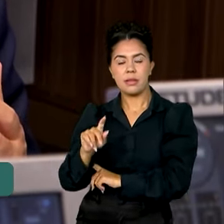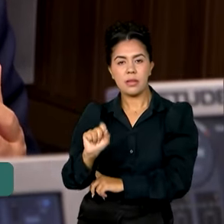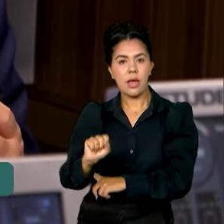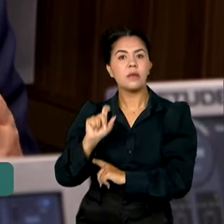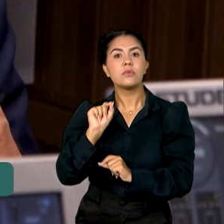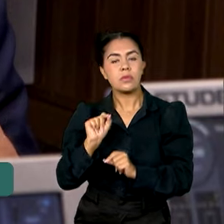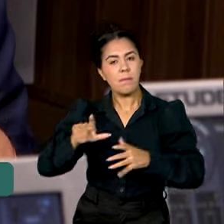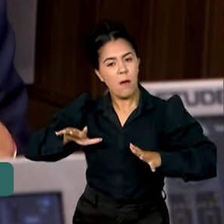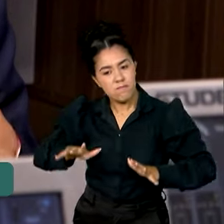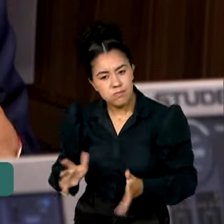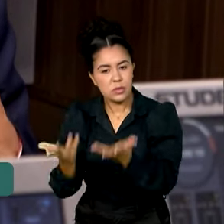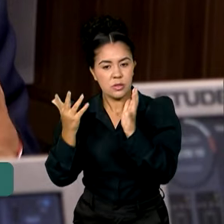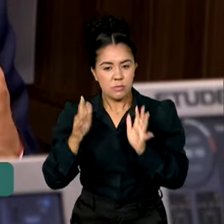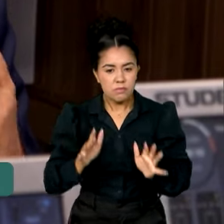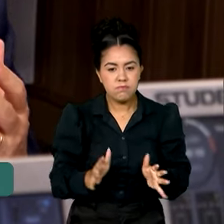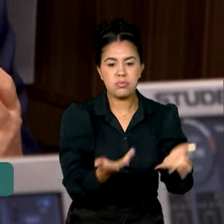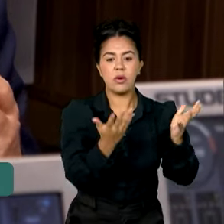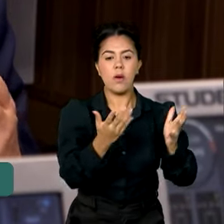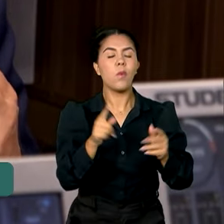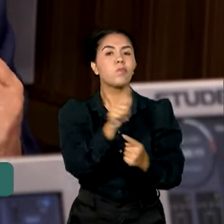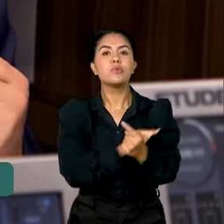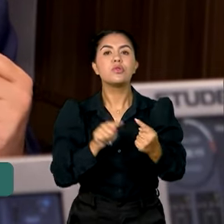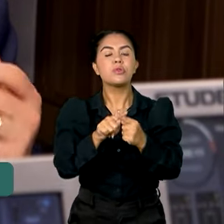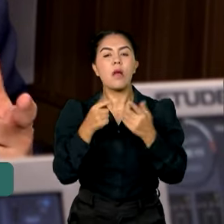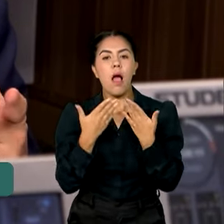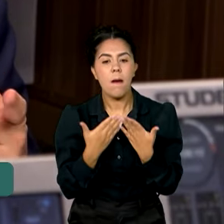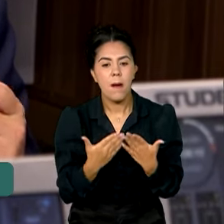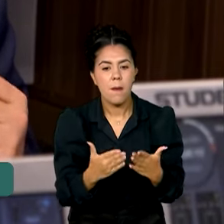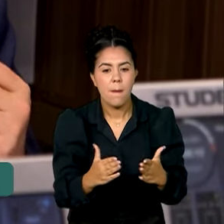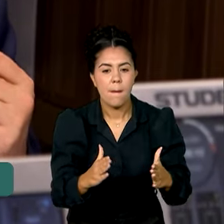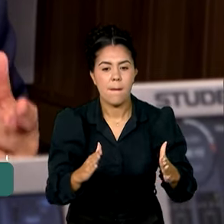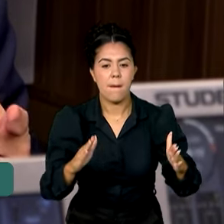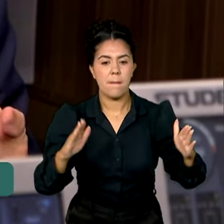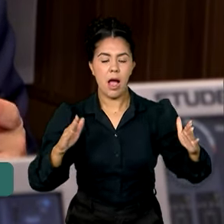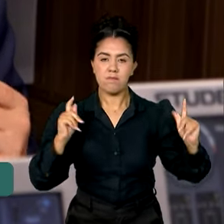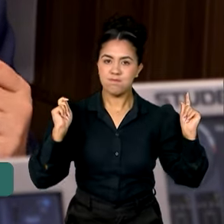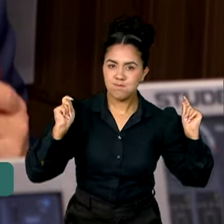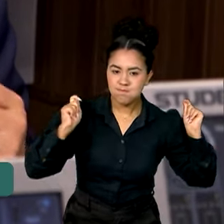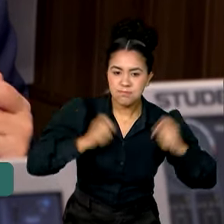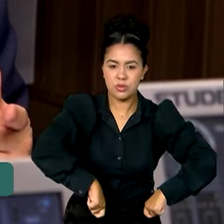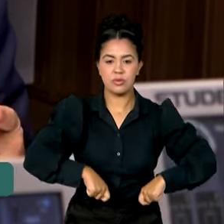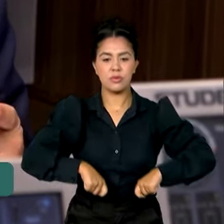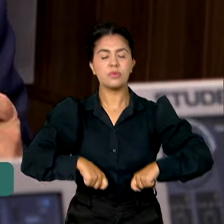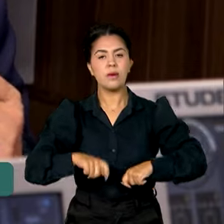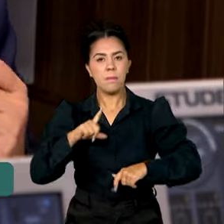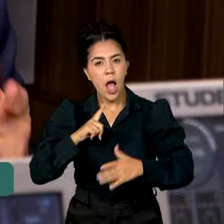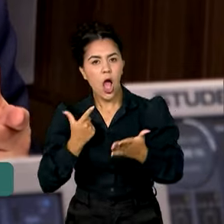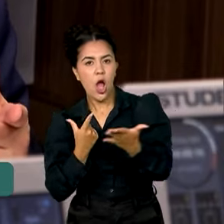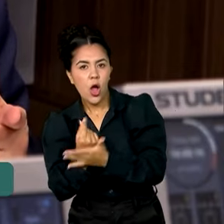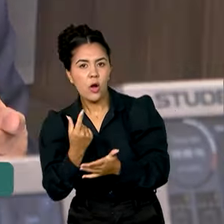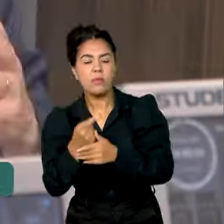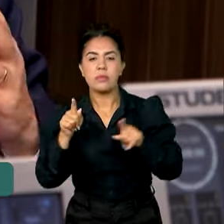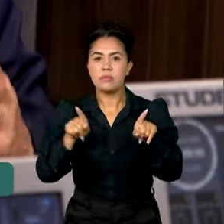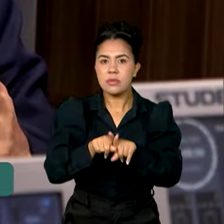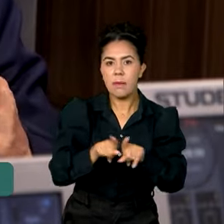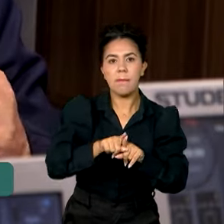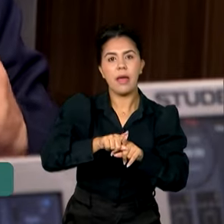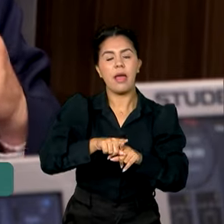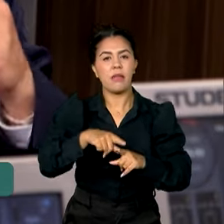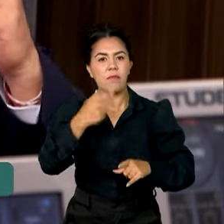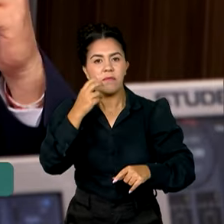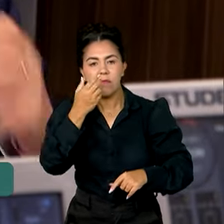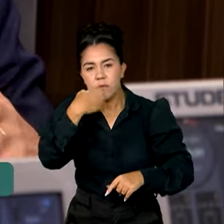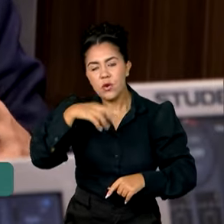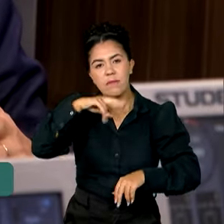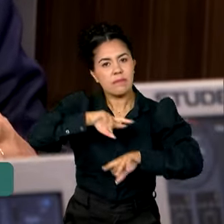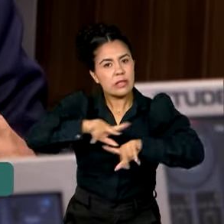dessas centrais, para que elas ampliem o seu potencial de abastecimento no Brasil. Nós queremos